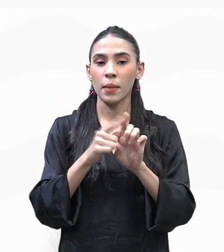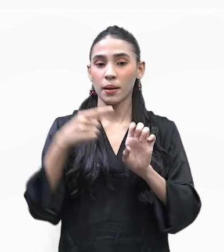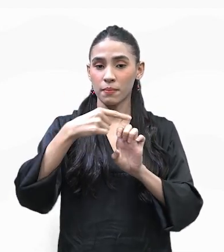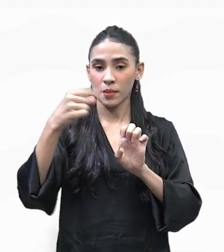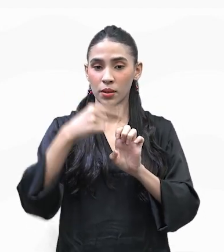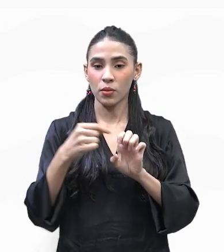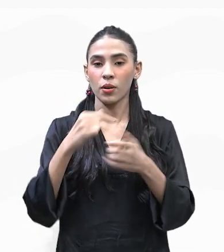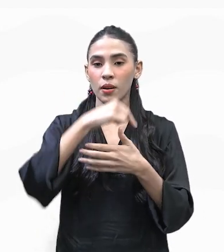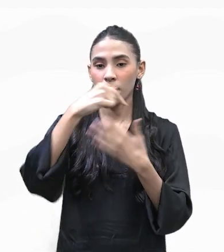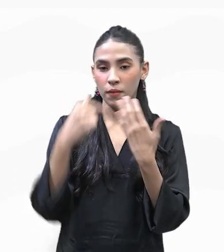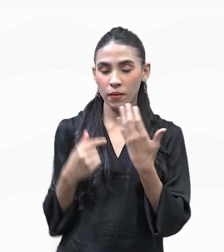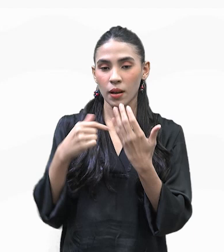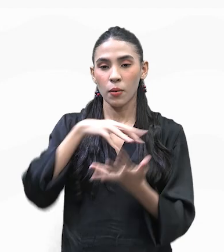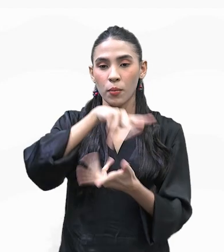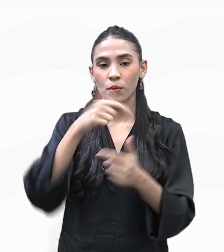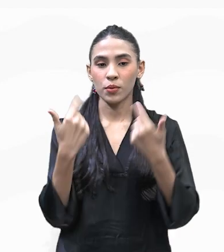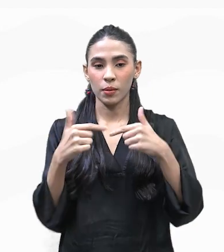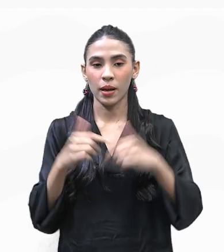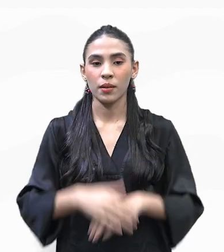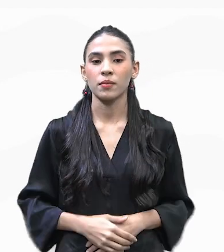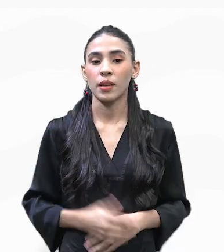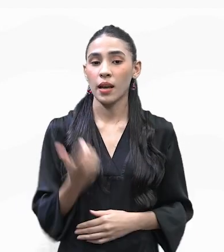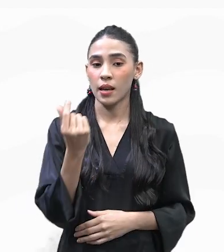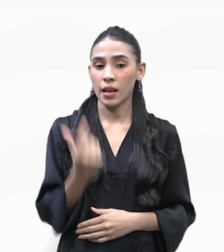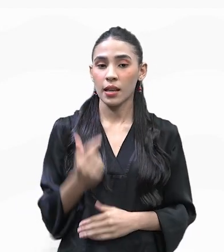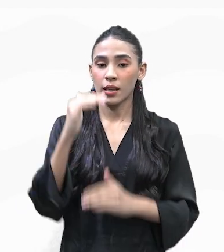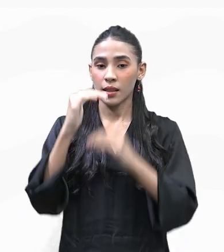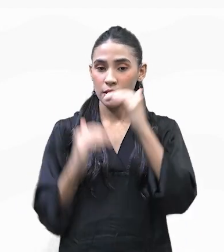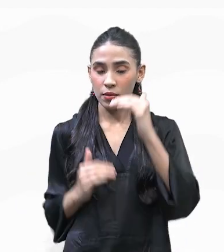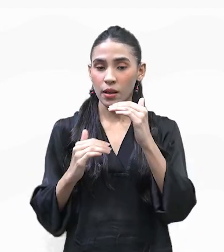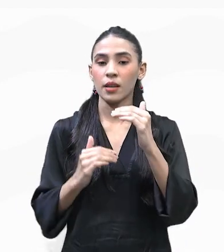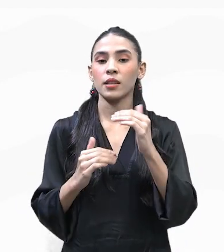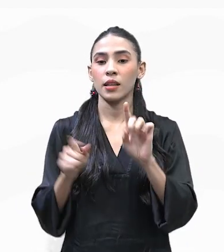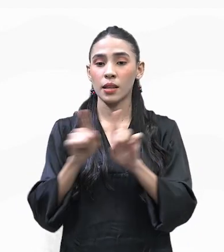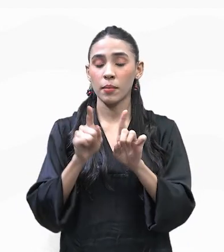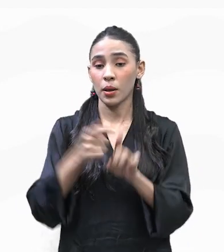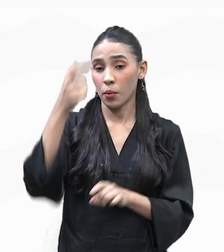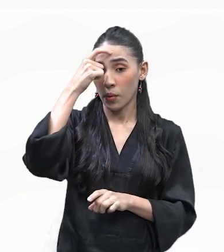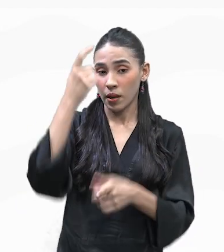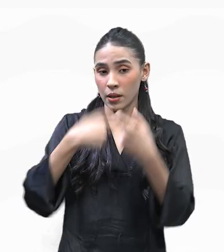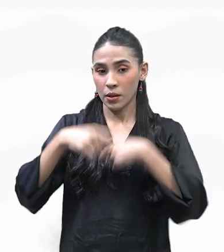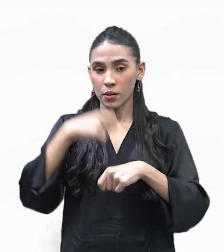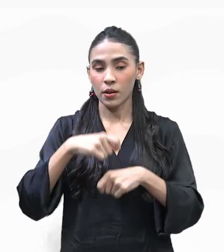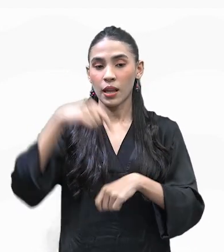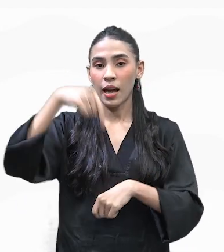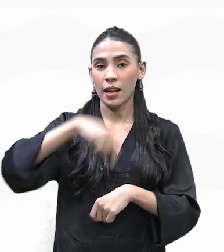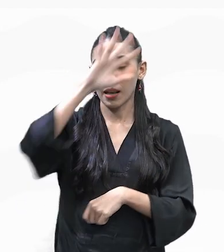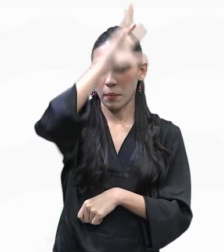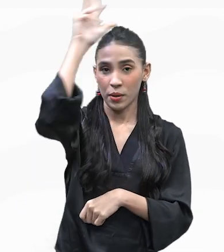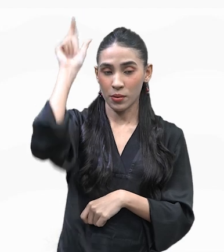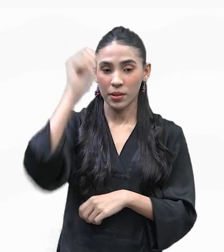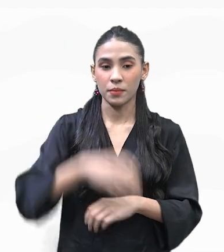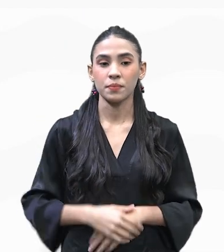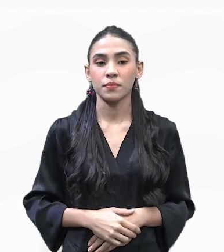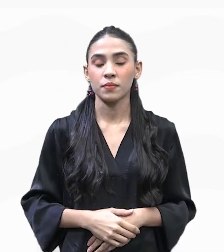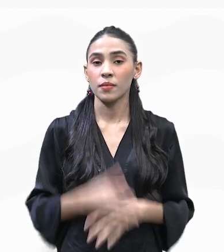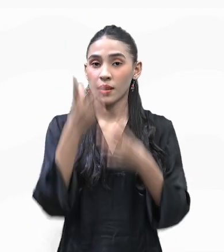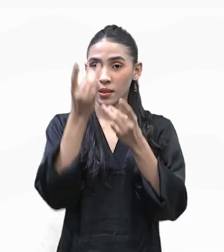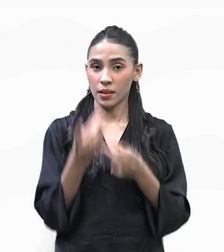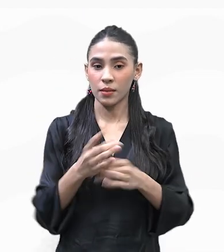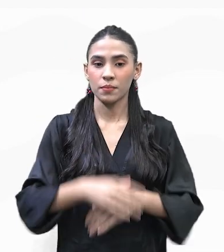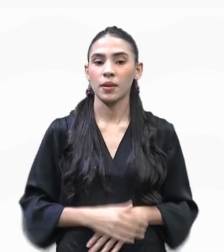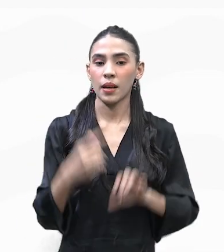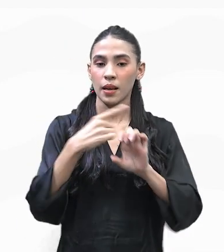empreendedora e fatores do mundo do trabalho. Renda, desigualdade e sustentabilidade econômica na Amazônia. E o nosso